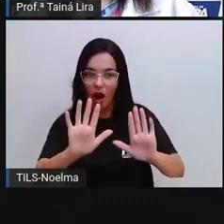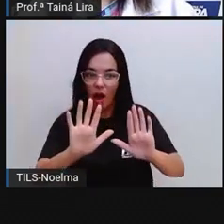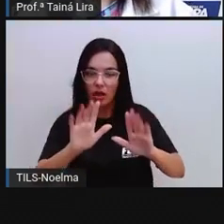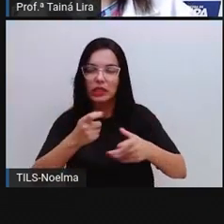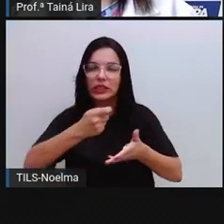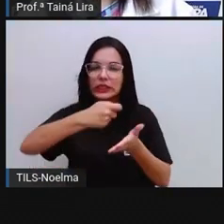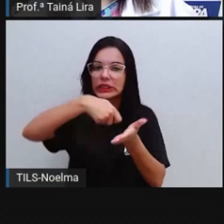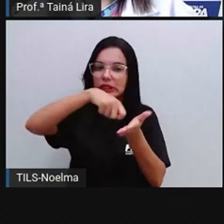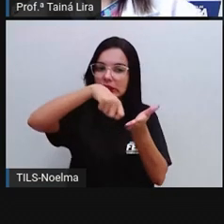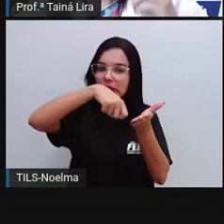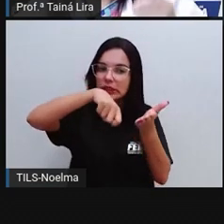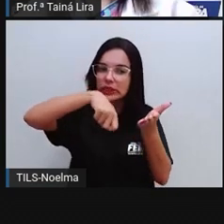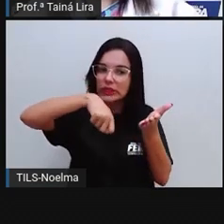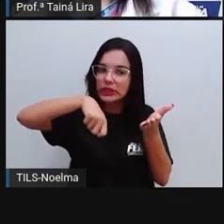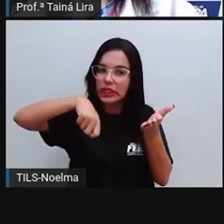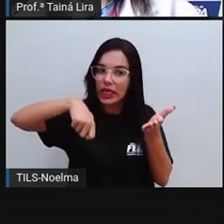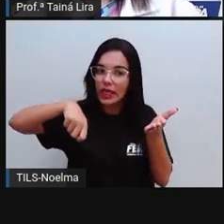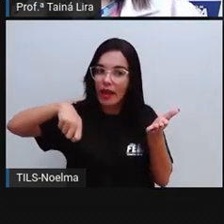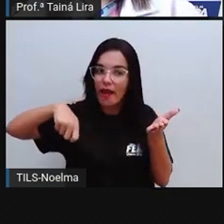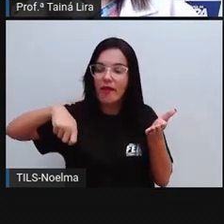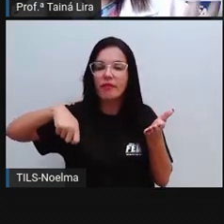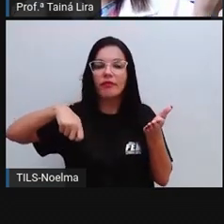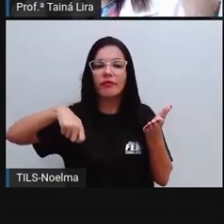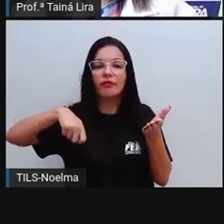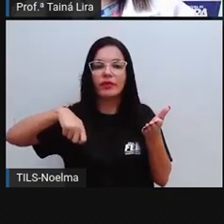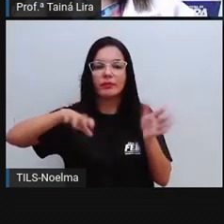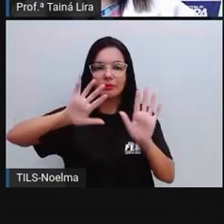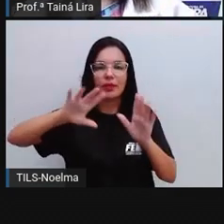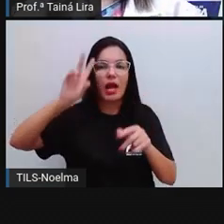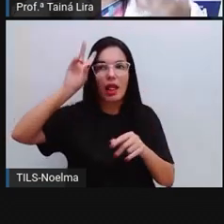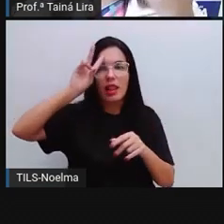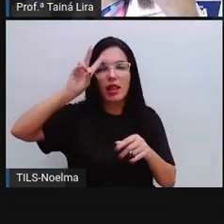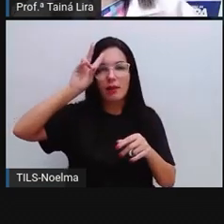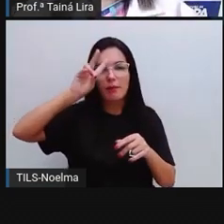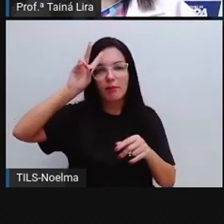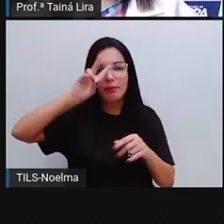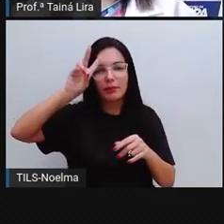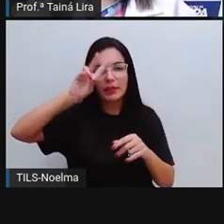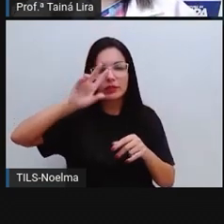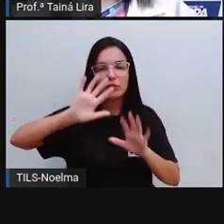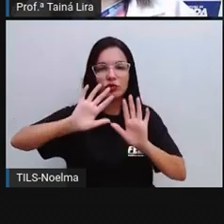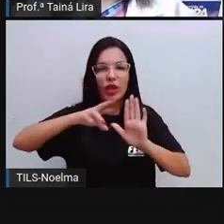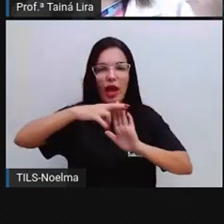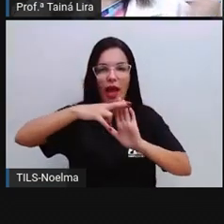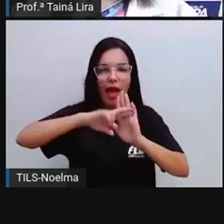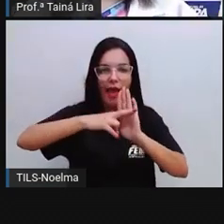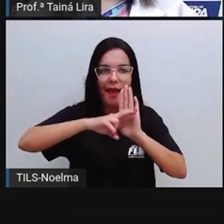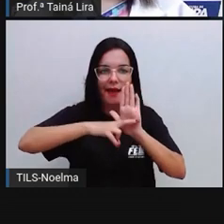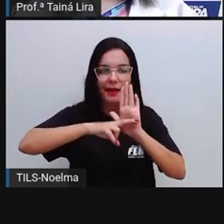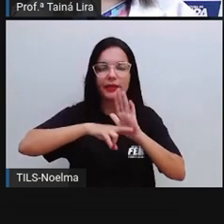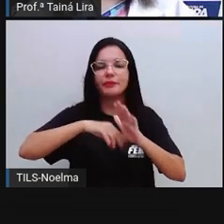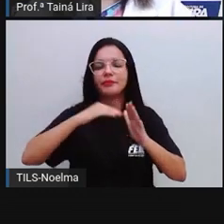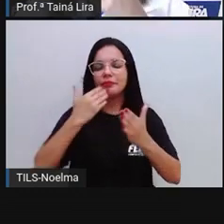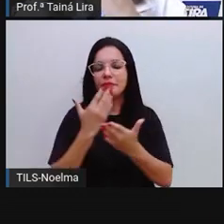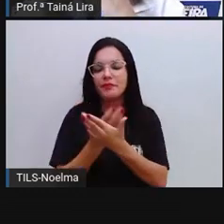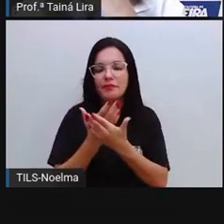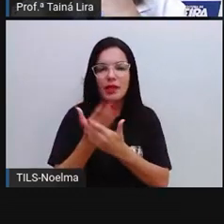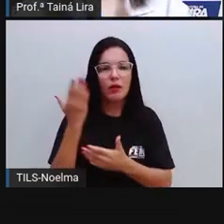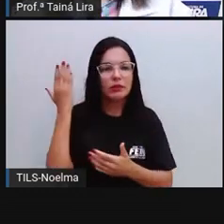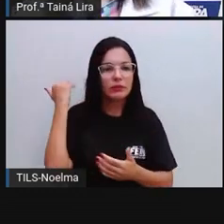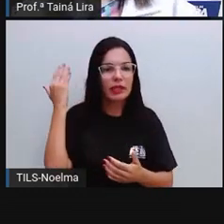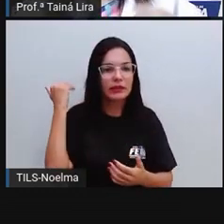Então, observem que, relembrando a nossa regra que nós já vimos, né, em aulas anteriores,